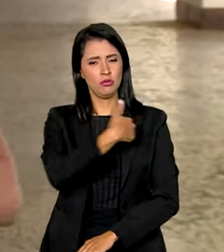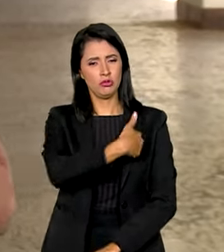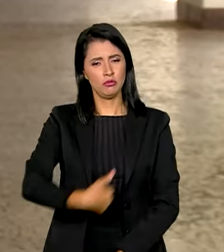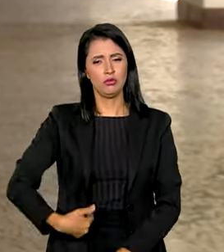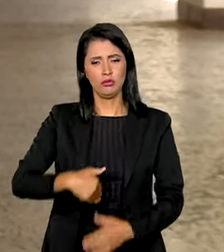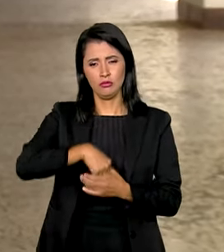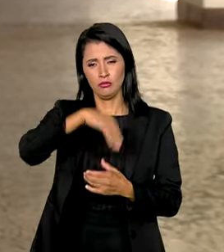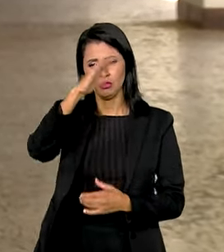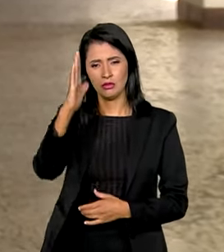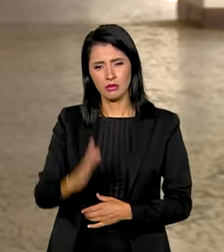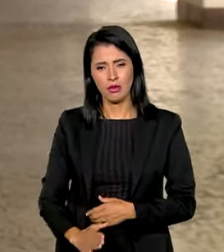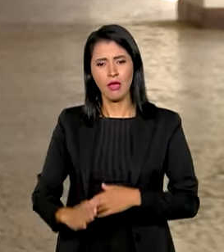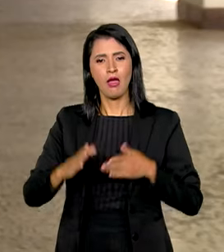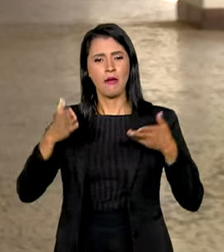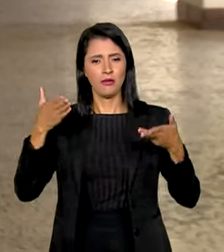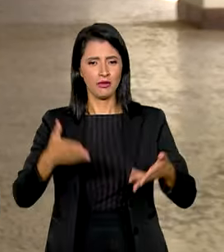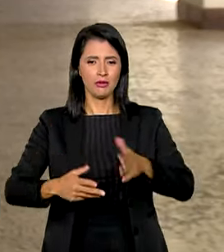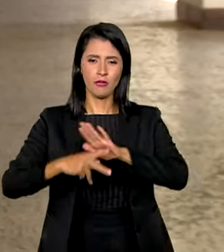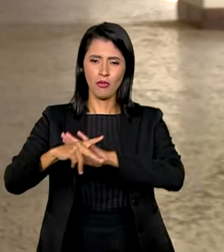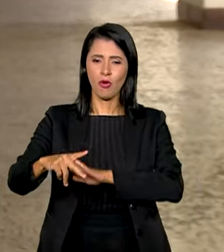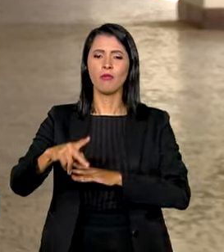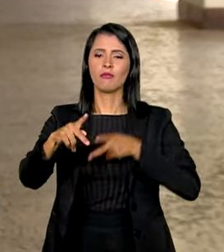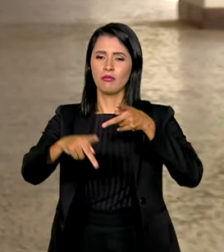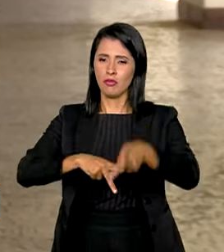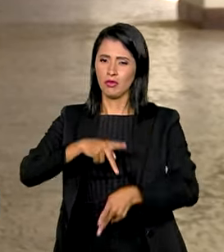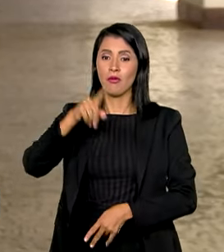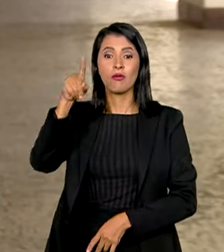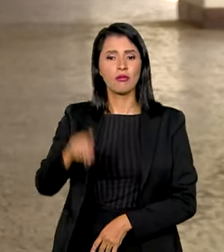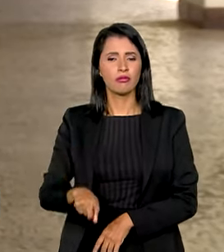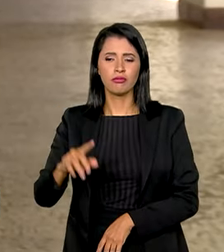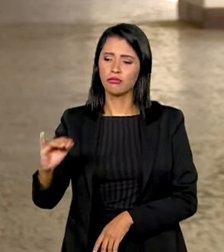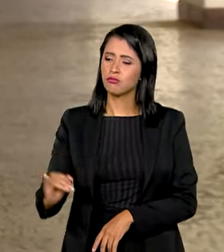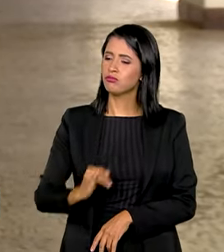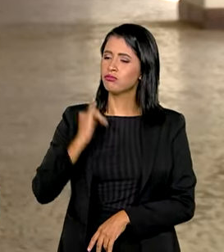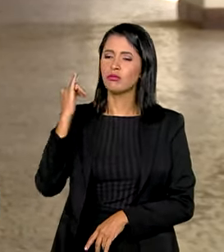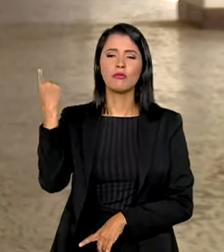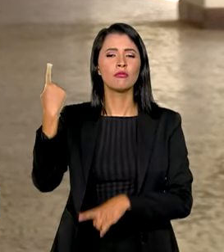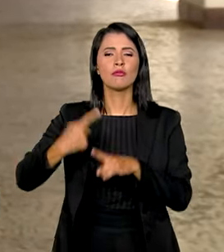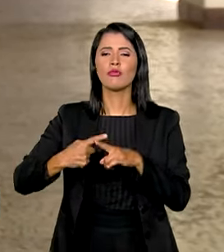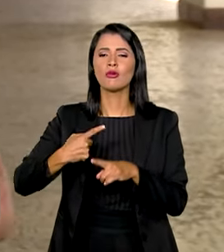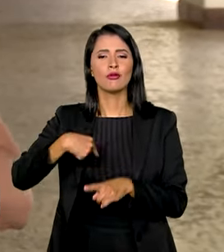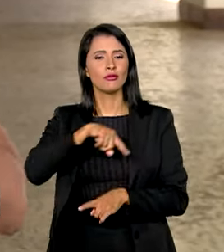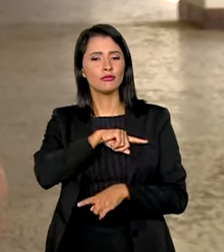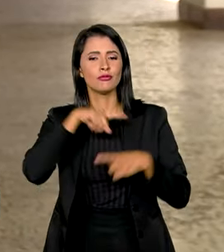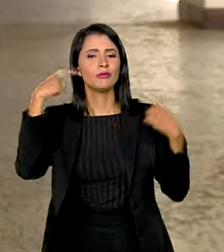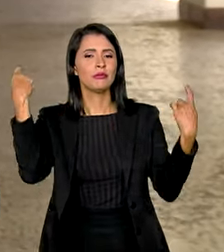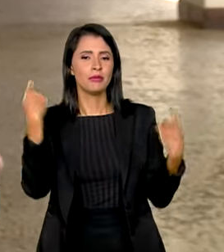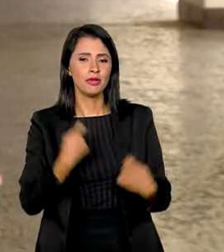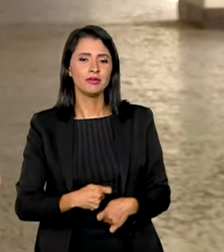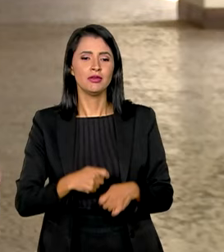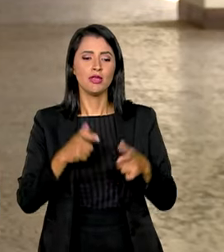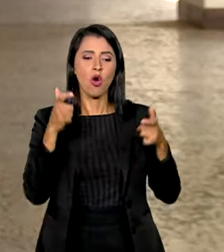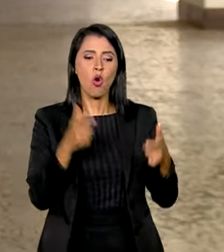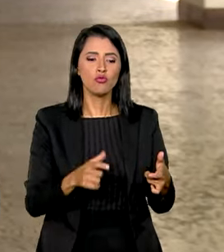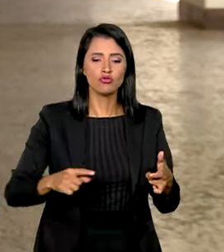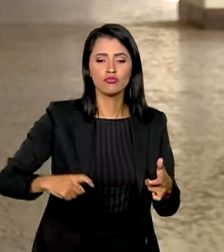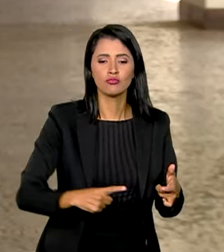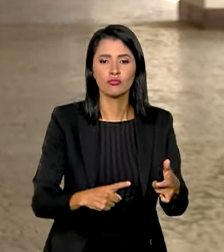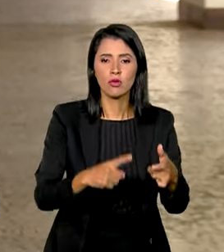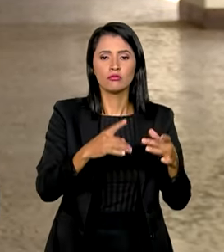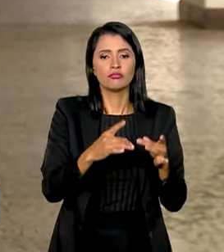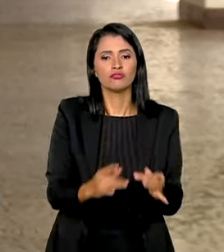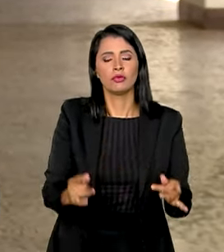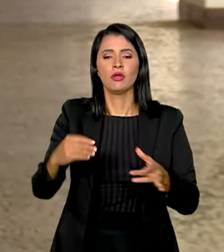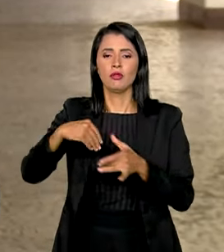A participação da população é fundamental, porque devemos eliminar os focos do mosquito dentro